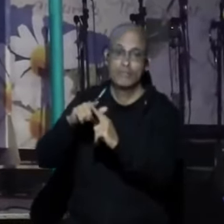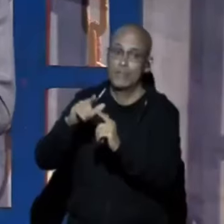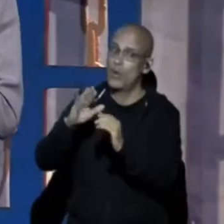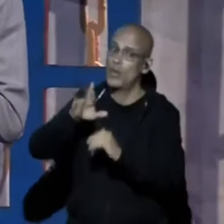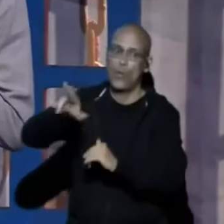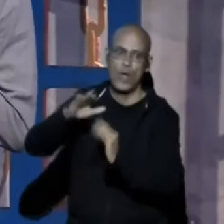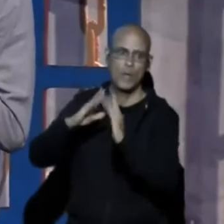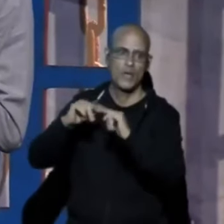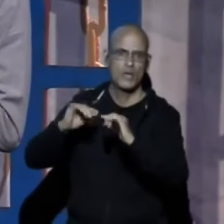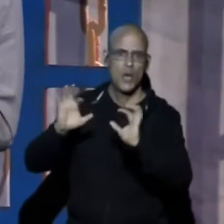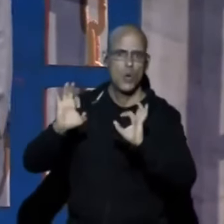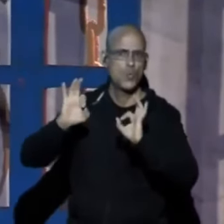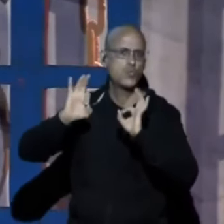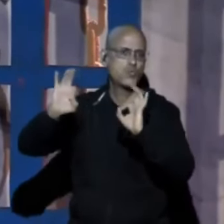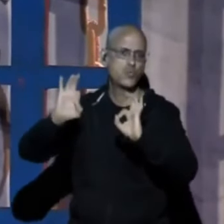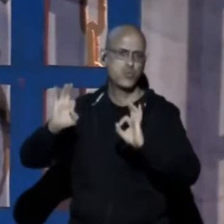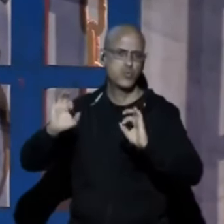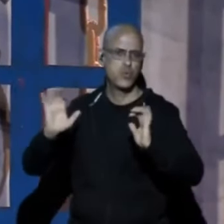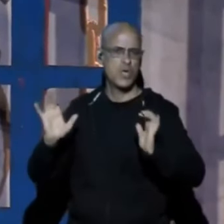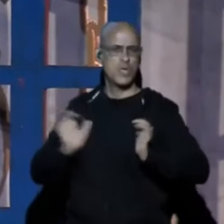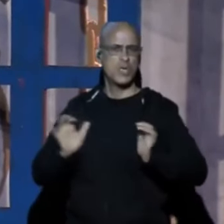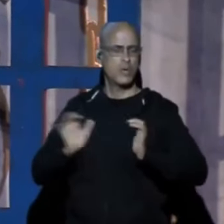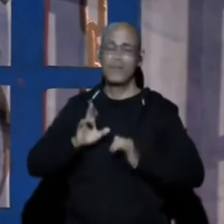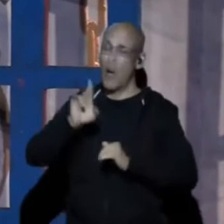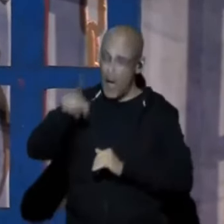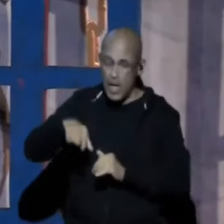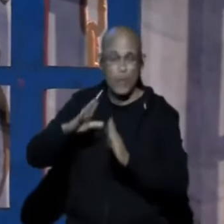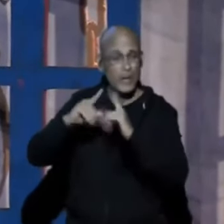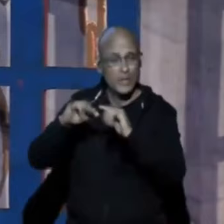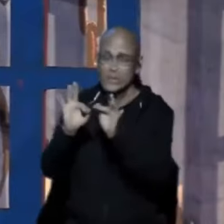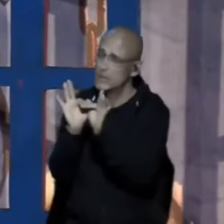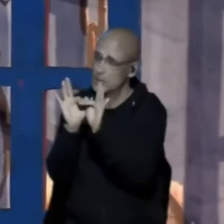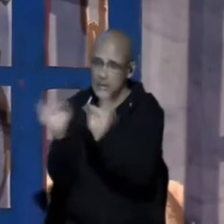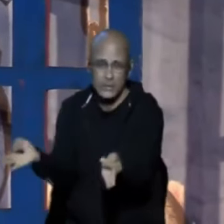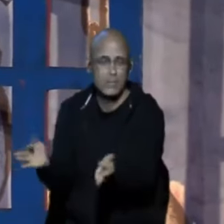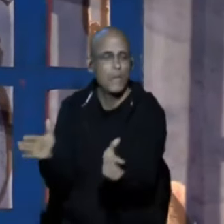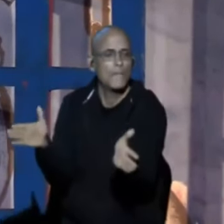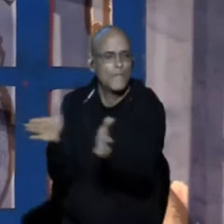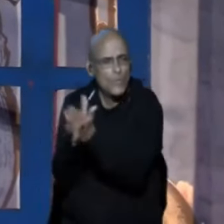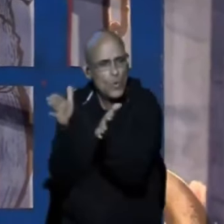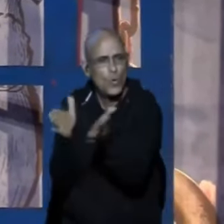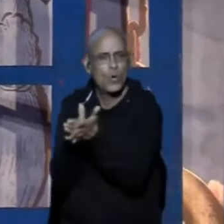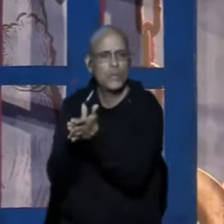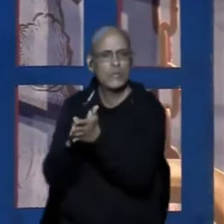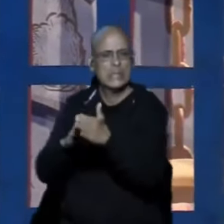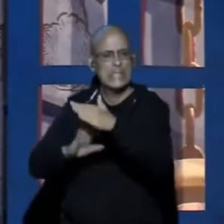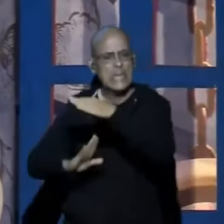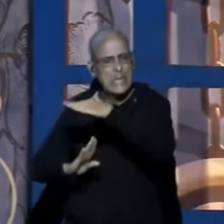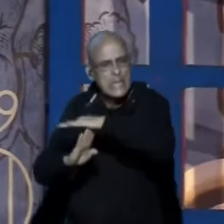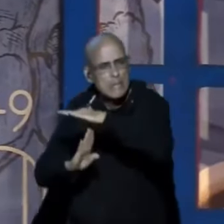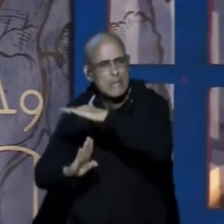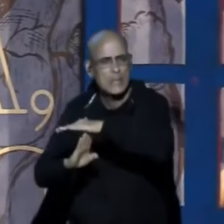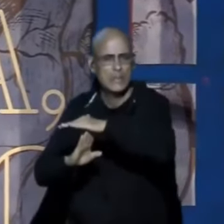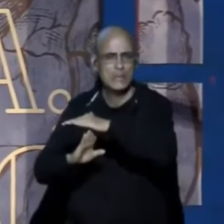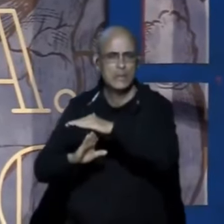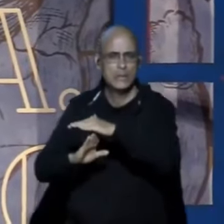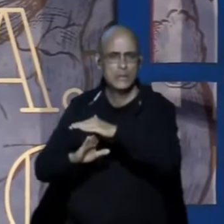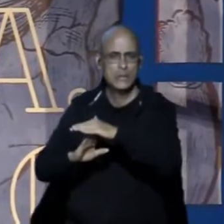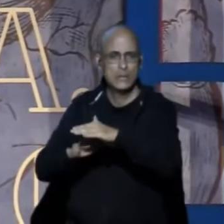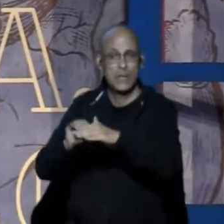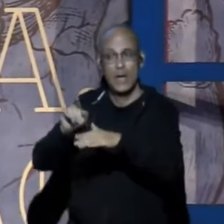Ela é uma igreja que se apresenta limitada Ela é uma igreja que se apresenta enfraquecida